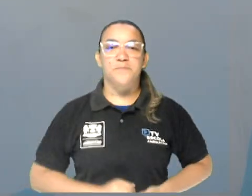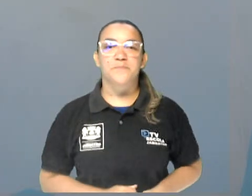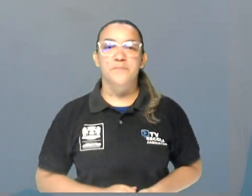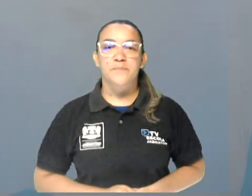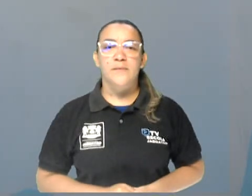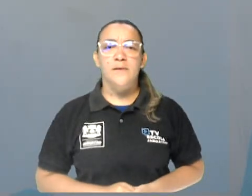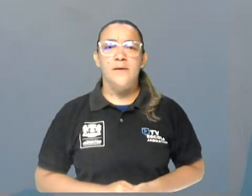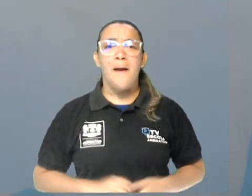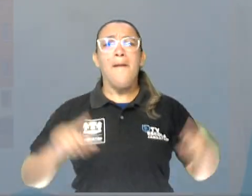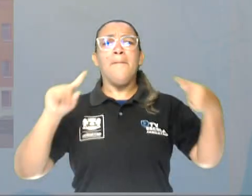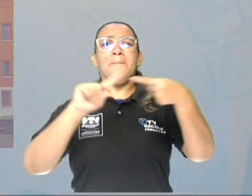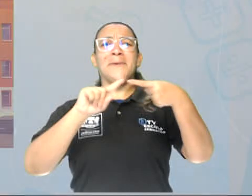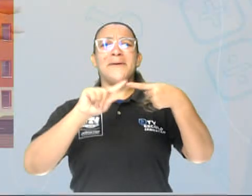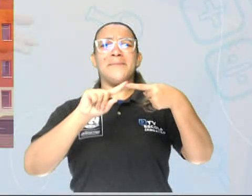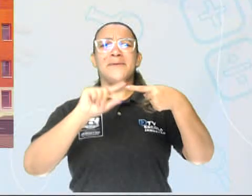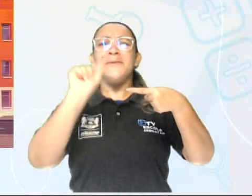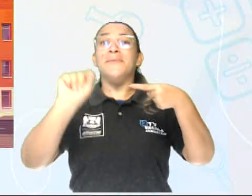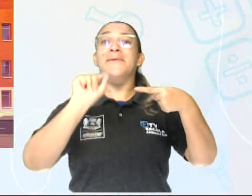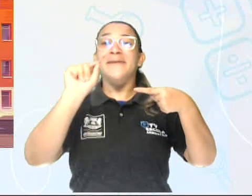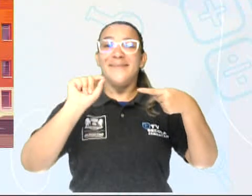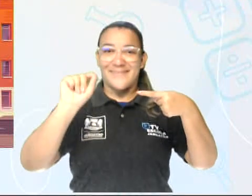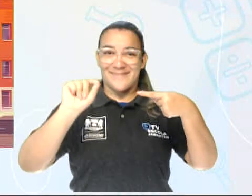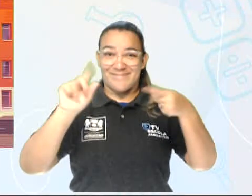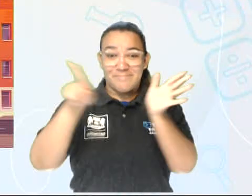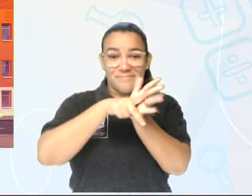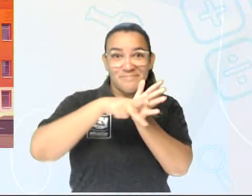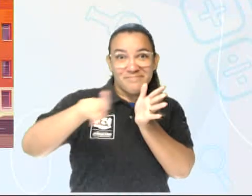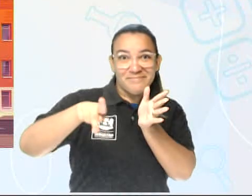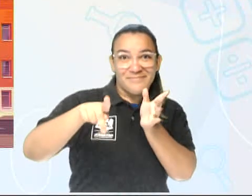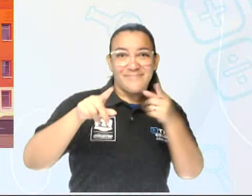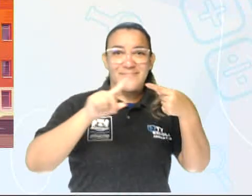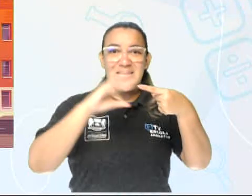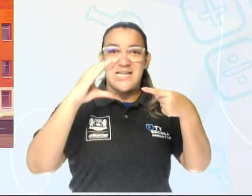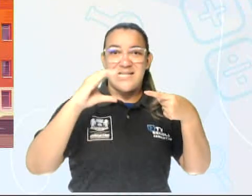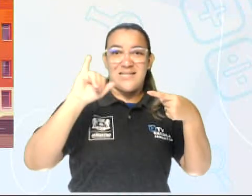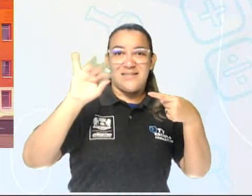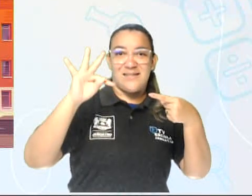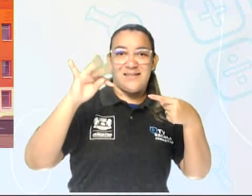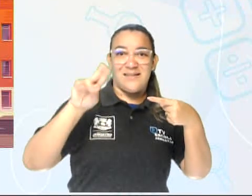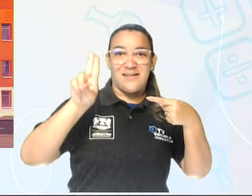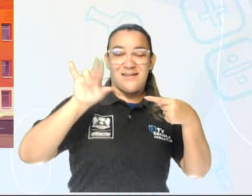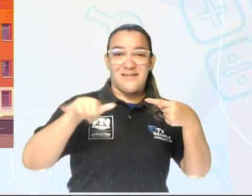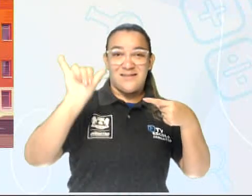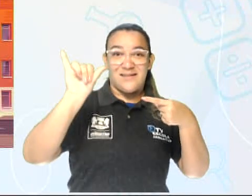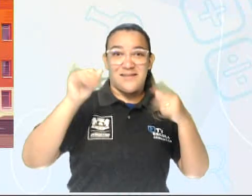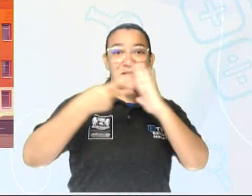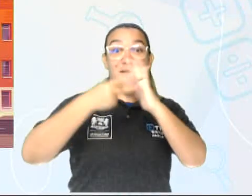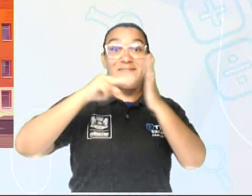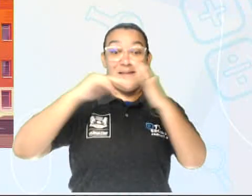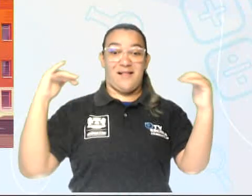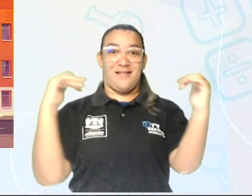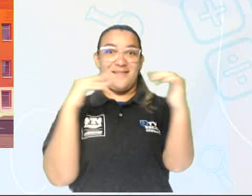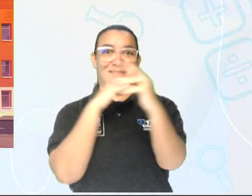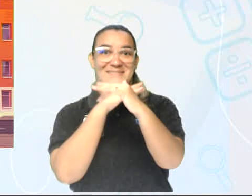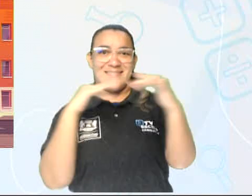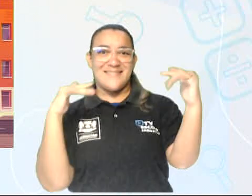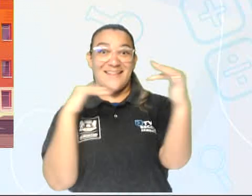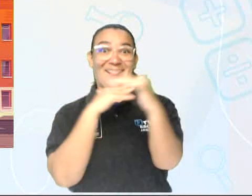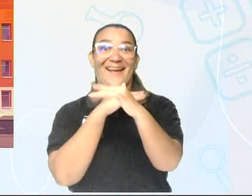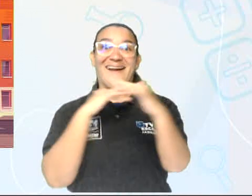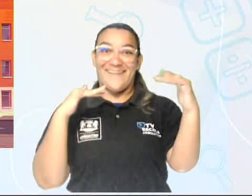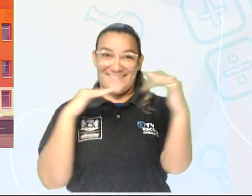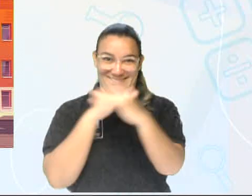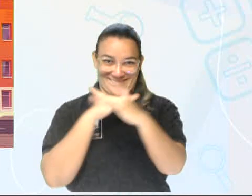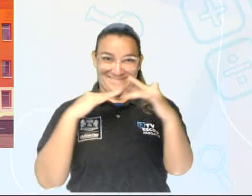o nosso primeiro lugar é onde a gente reside, né? City, que significa cidade. Cidade. Repitam comigo.